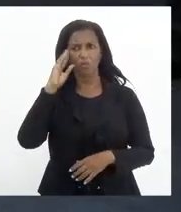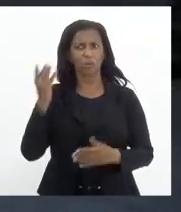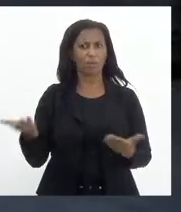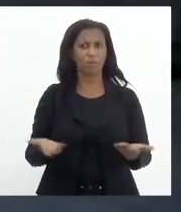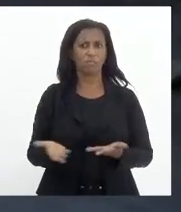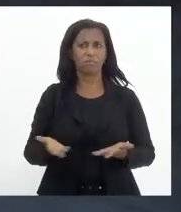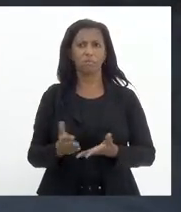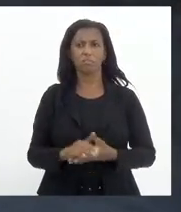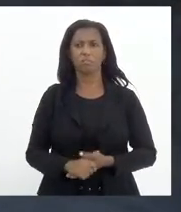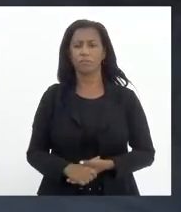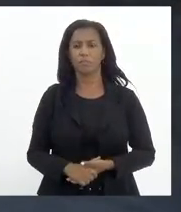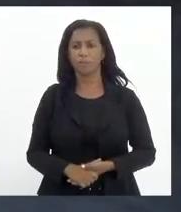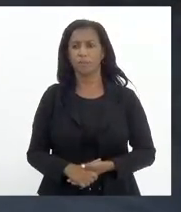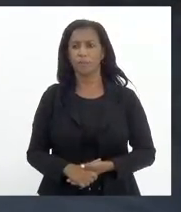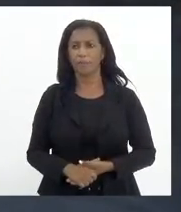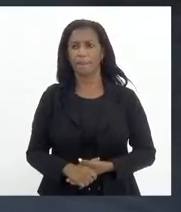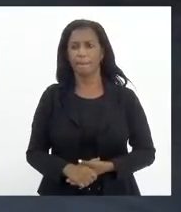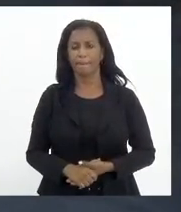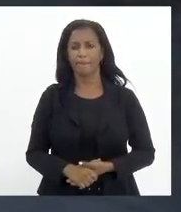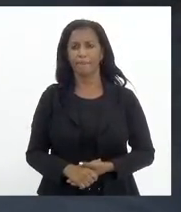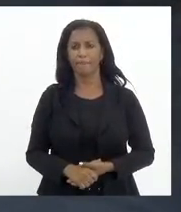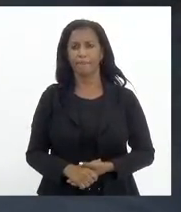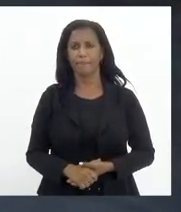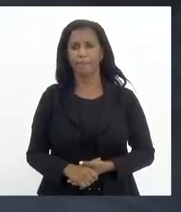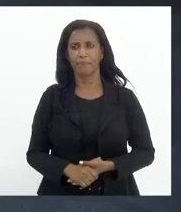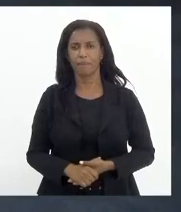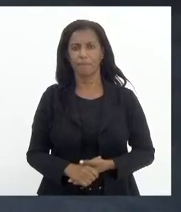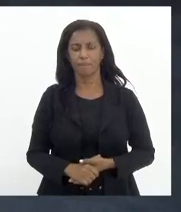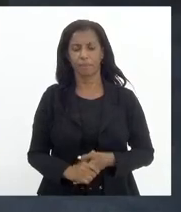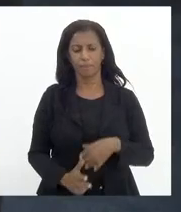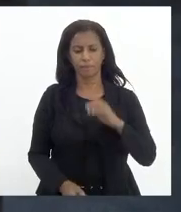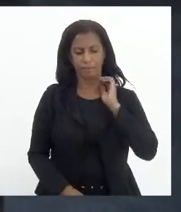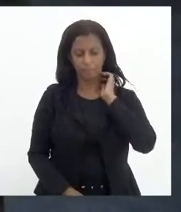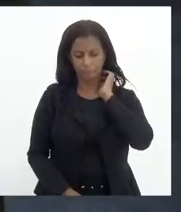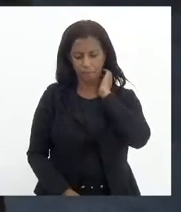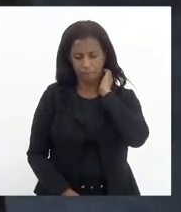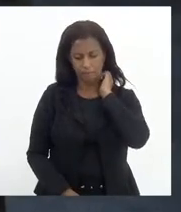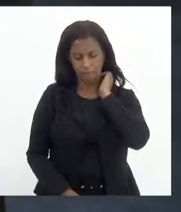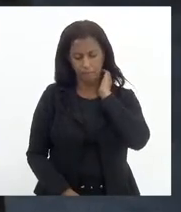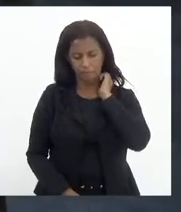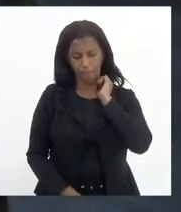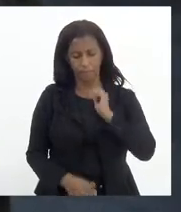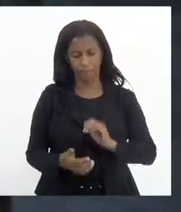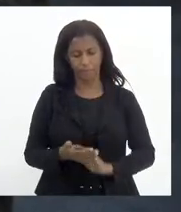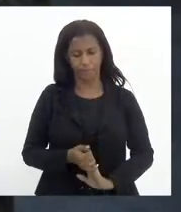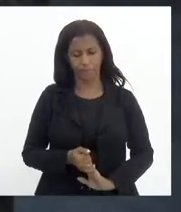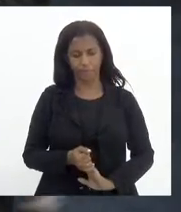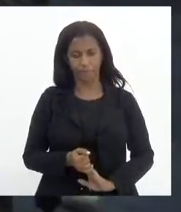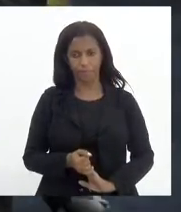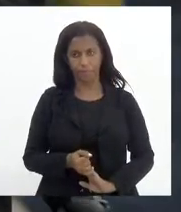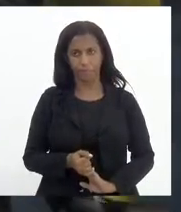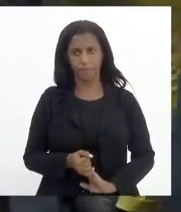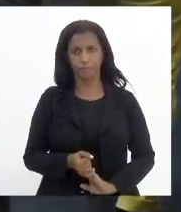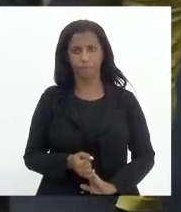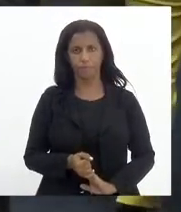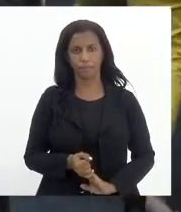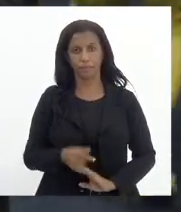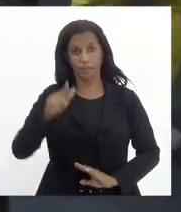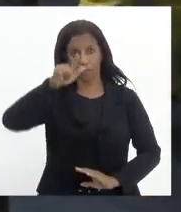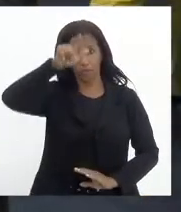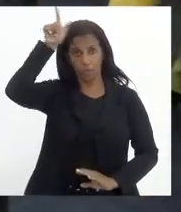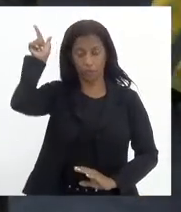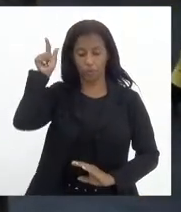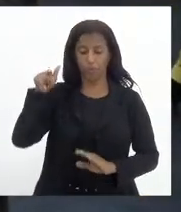Sr. Presidente, Deputado Luiz. Ainda sobre esse projeto... Por favor. Eu acho que essa... Deputado